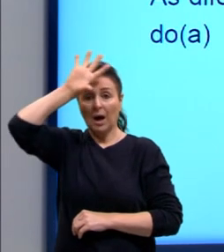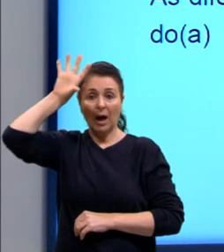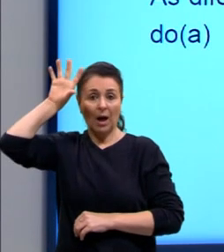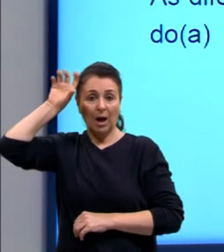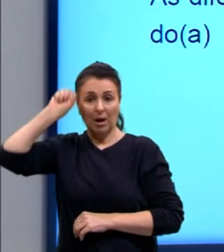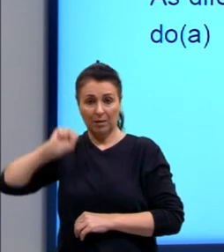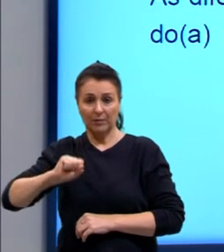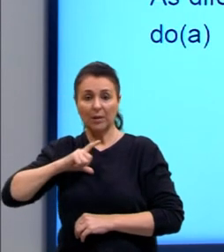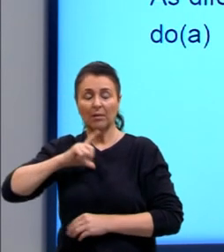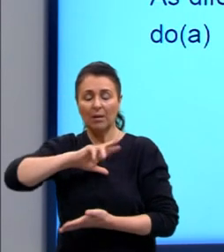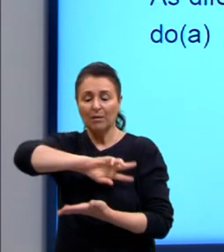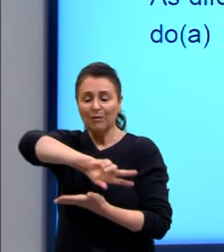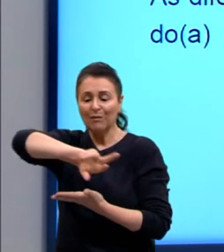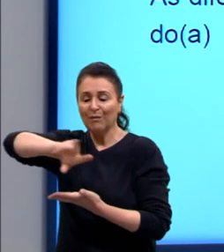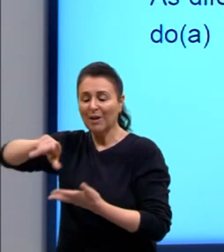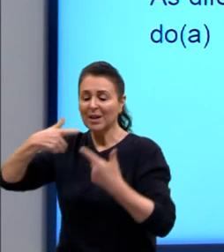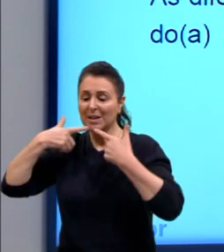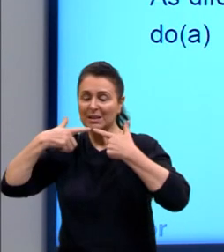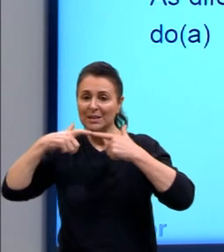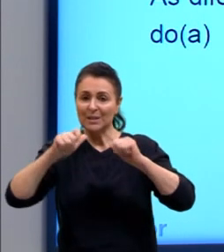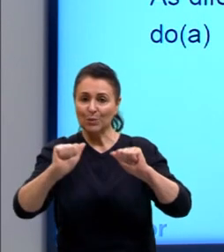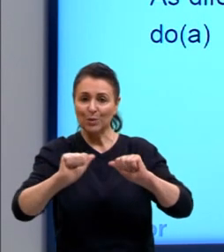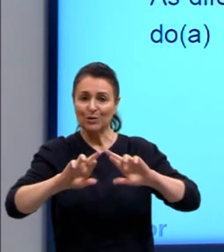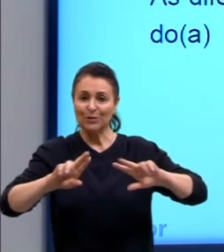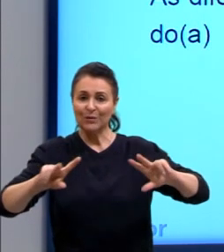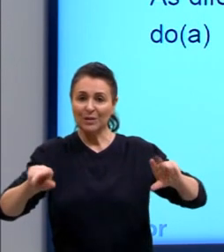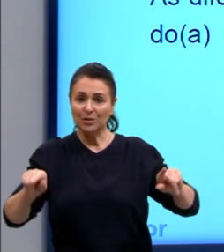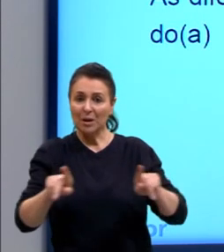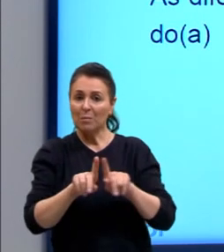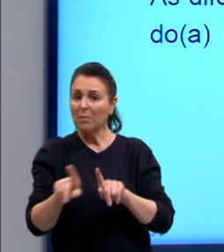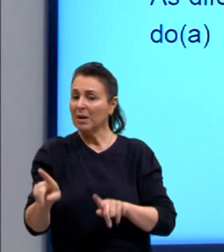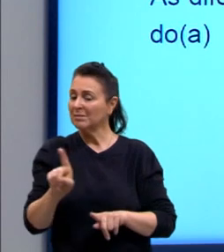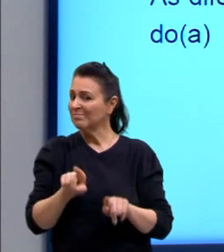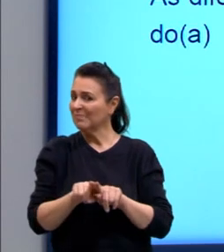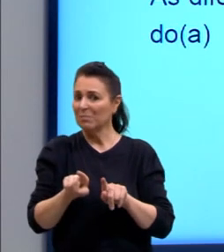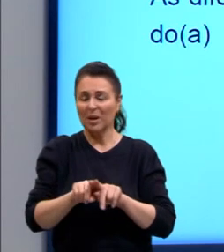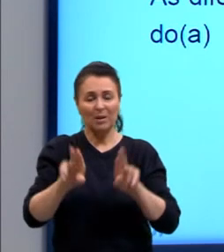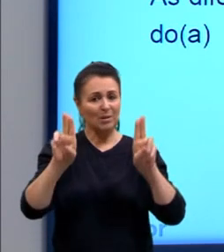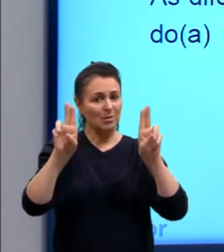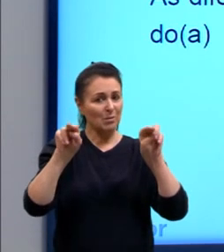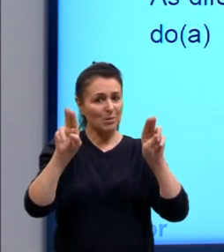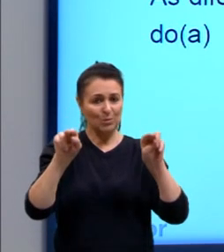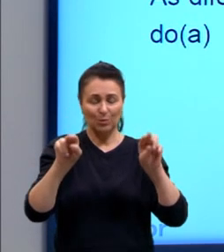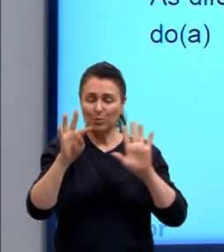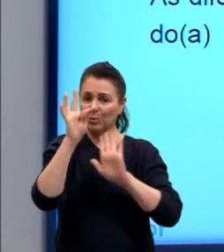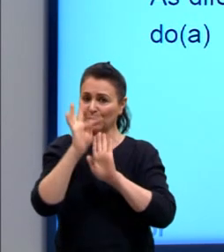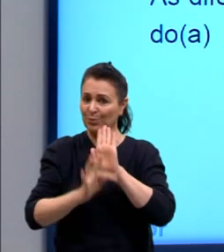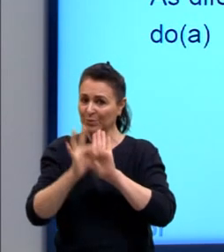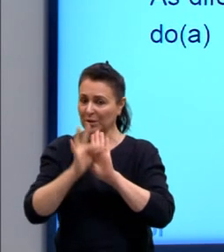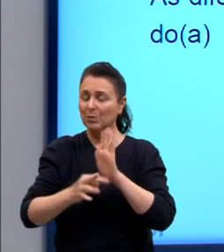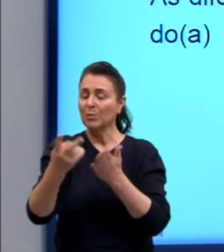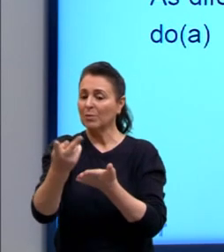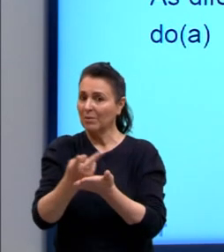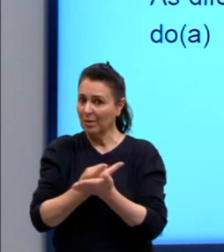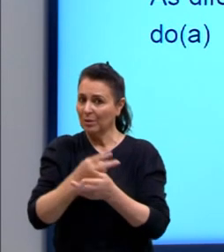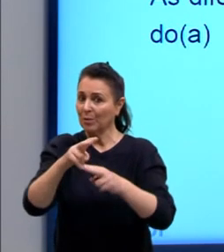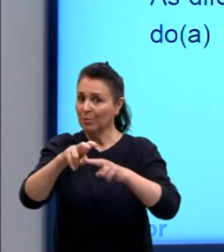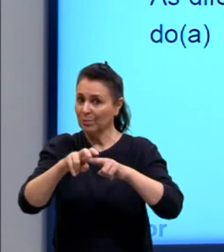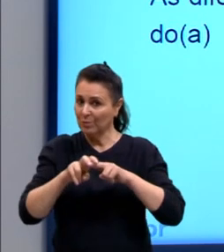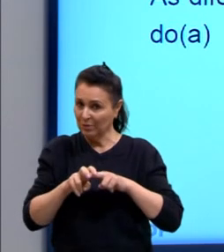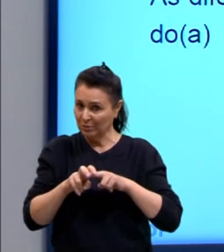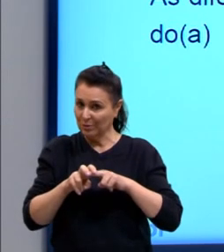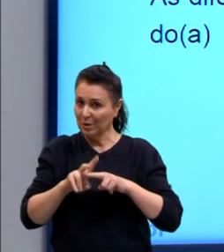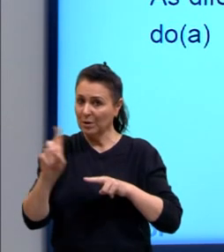uma multiplicidade linguística muito grande, mas esse não é o assunto que está sendo abordado no texto. Então, ela está errada por isso. Não por